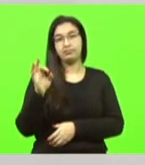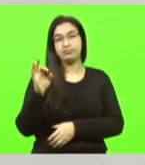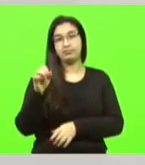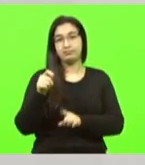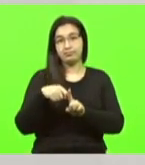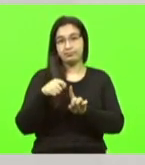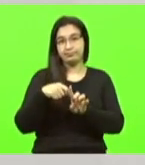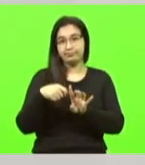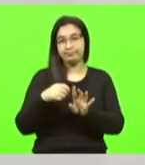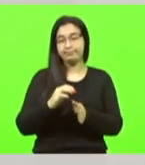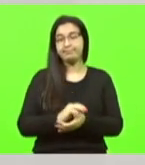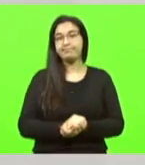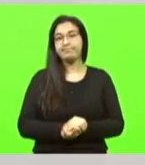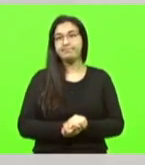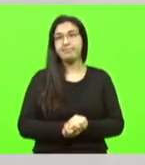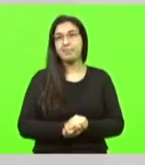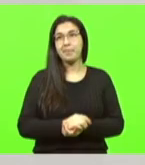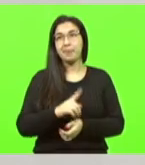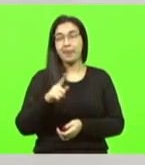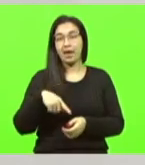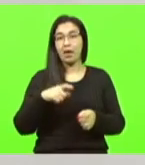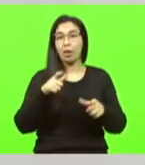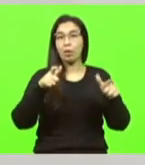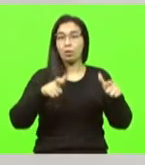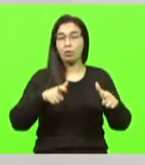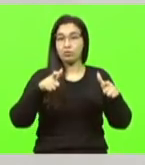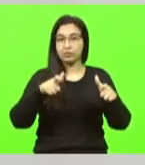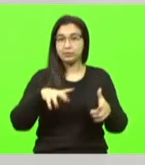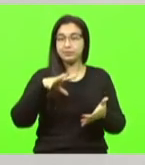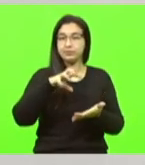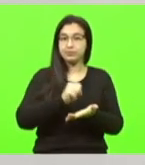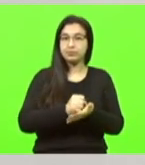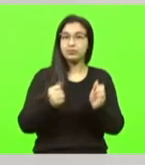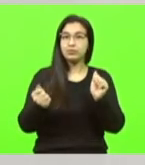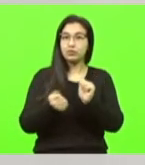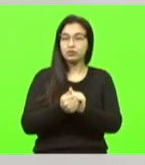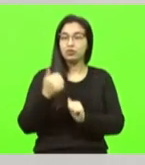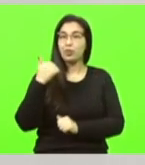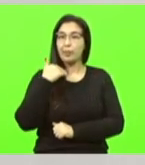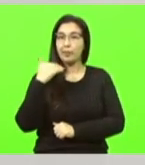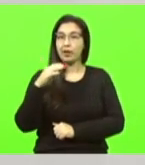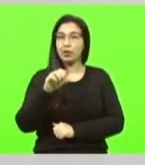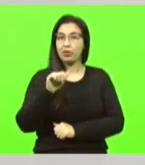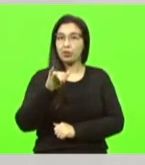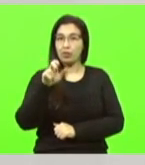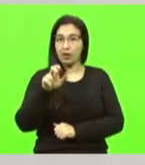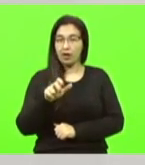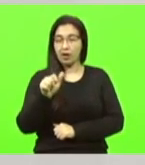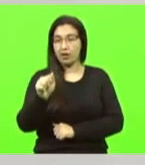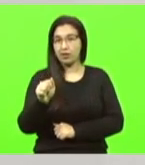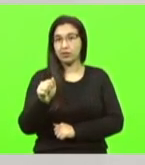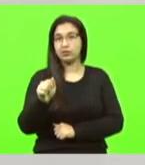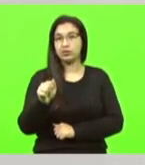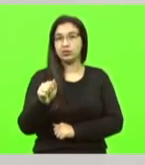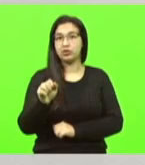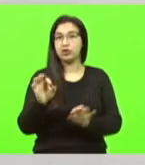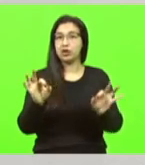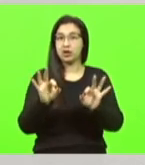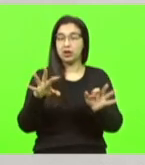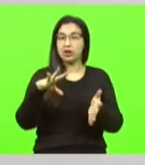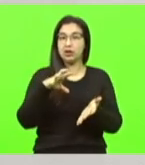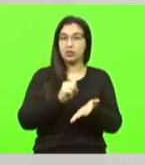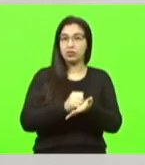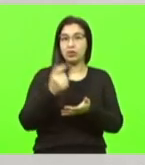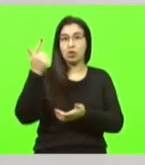citados dados, são de unidades contratadas junto à Caixa Econômica Federal, não estão contabilizadas as unidades contratadas em outros